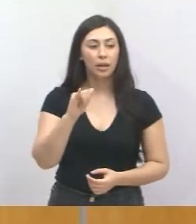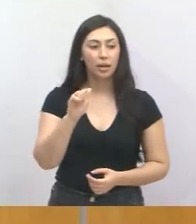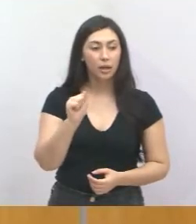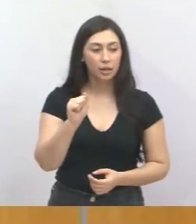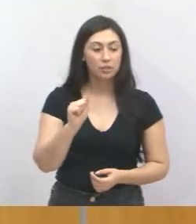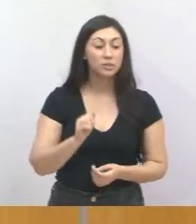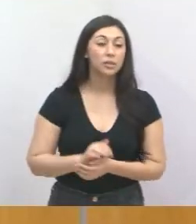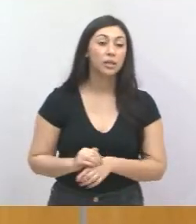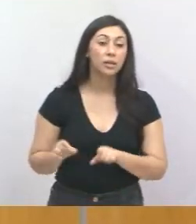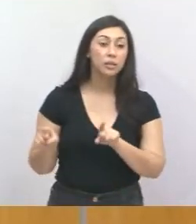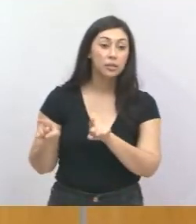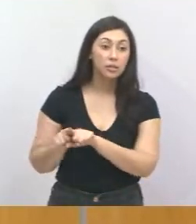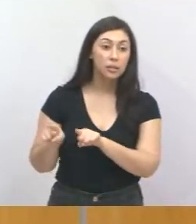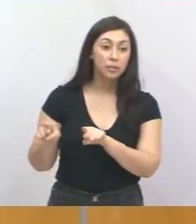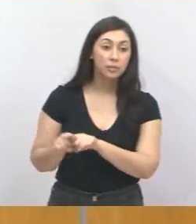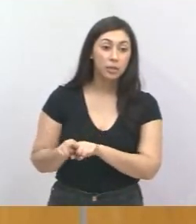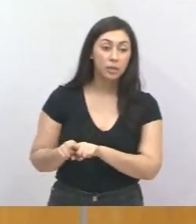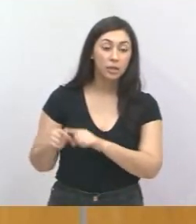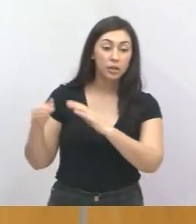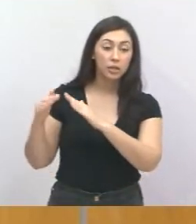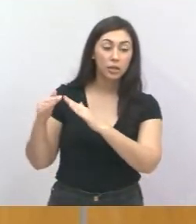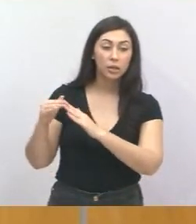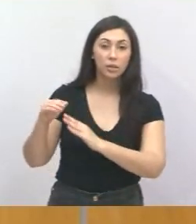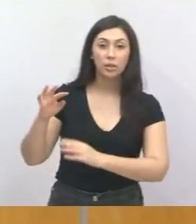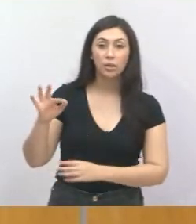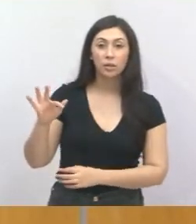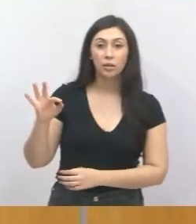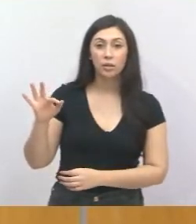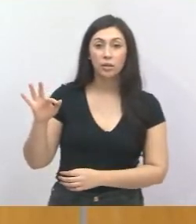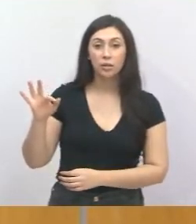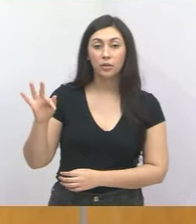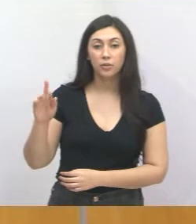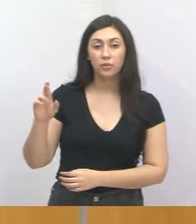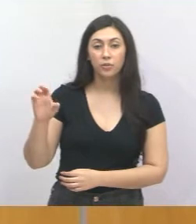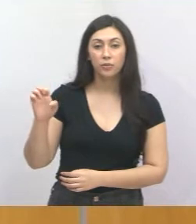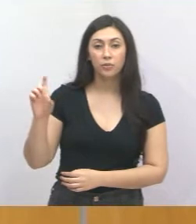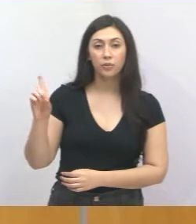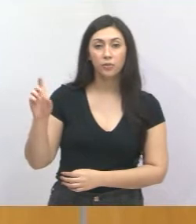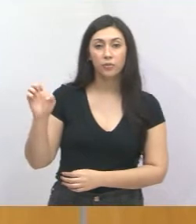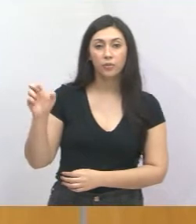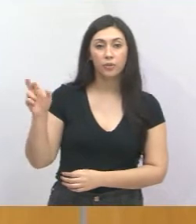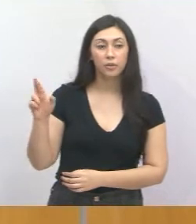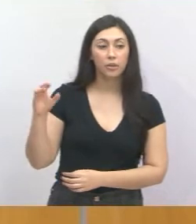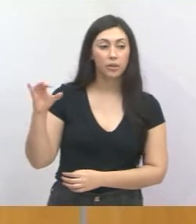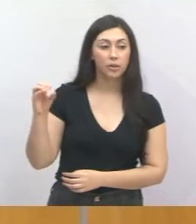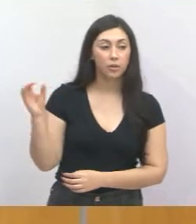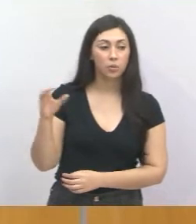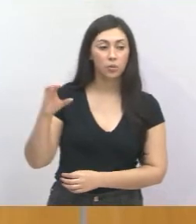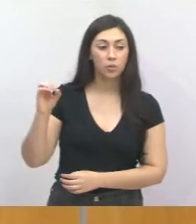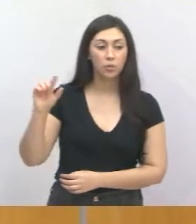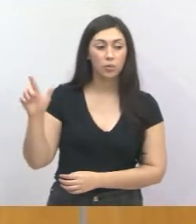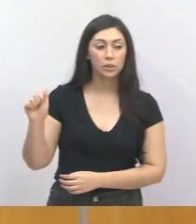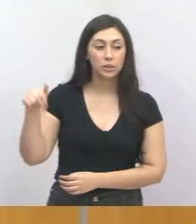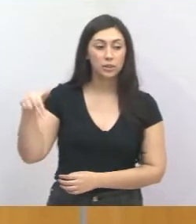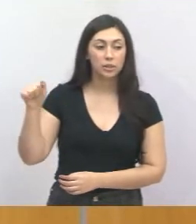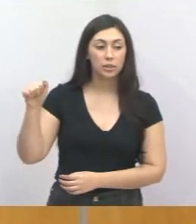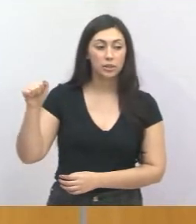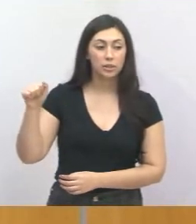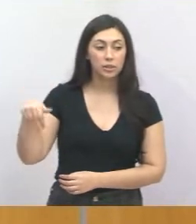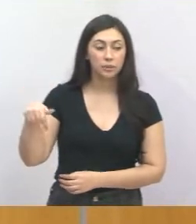como Asilo, e também para o Lar Frederico Ozanã. No esporte também garantimos verbas